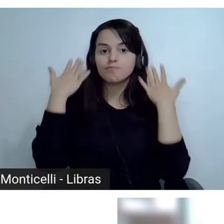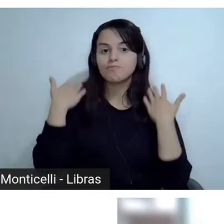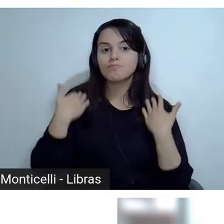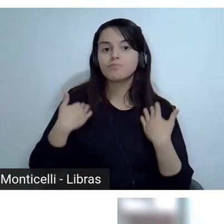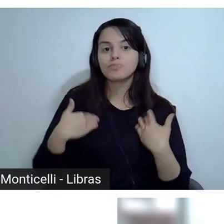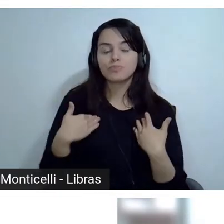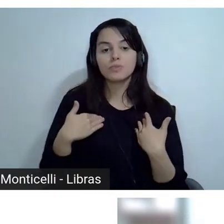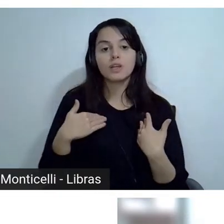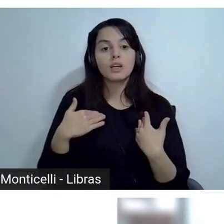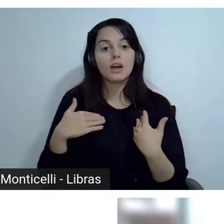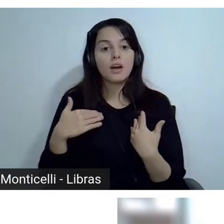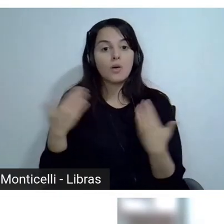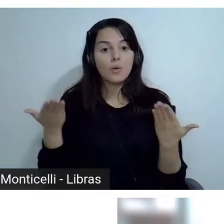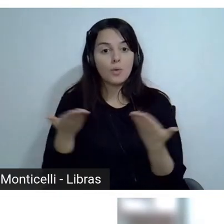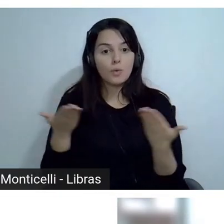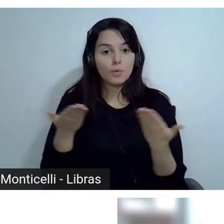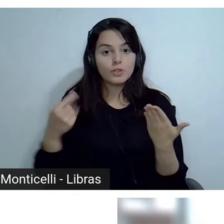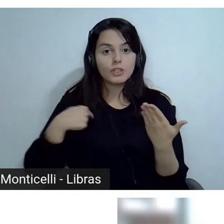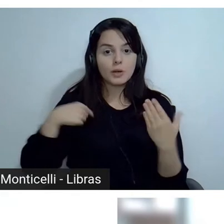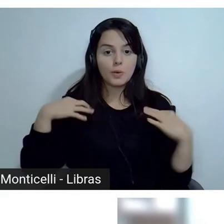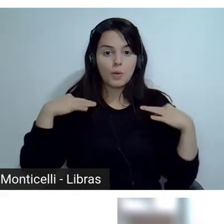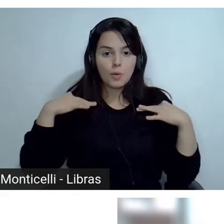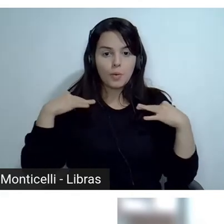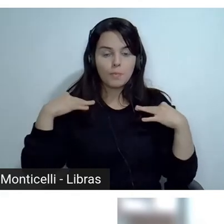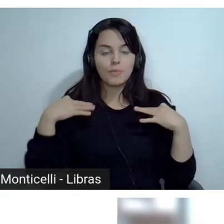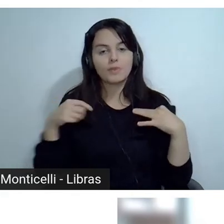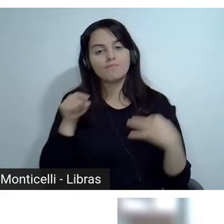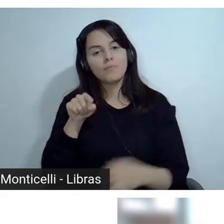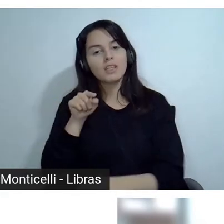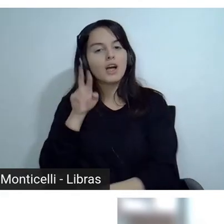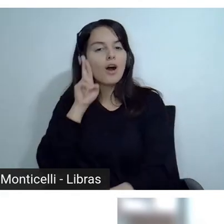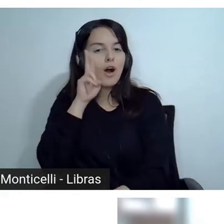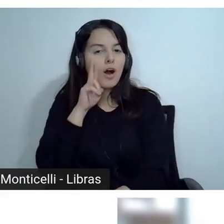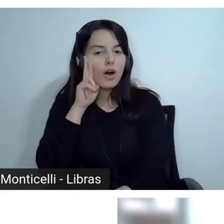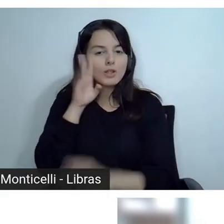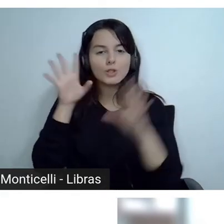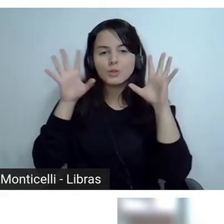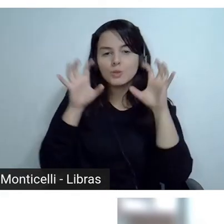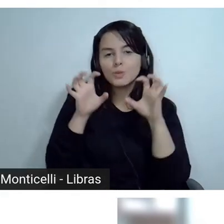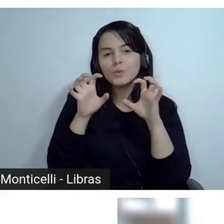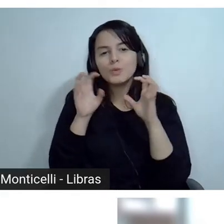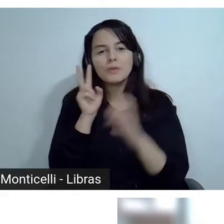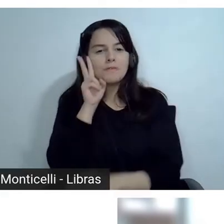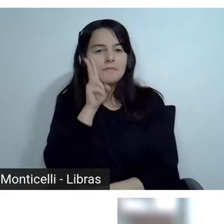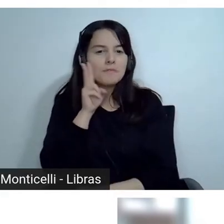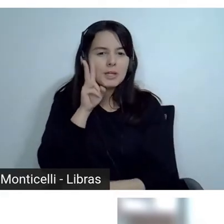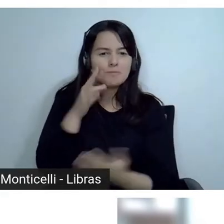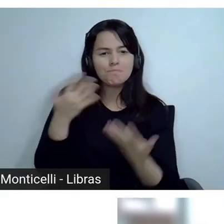vestindo uma blusa rosa escuro, talvez. Estou um pouco em dúvida quanto a essa cor.